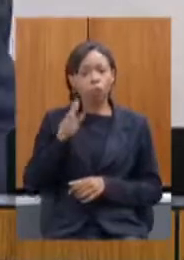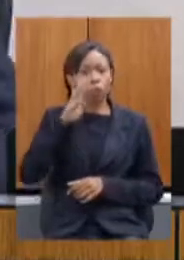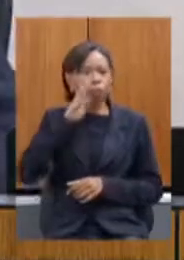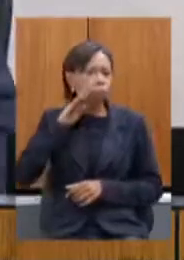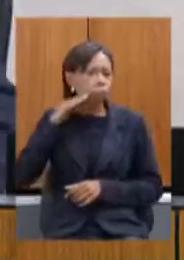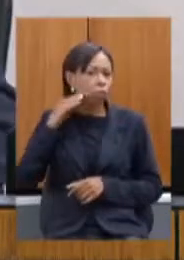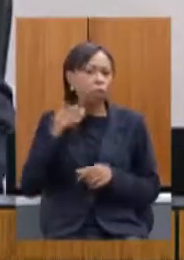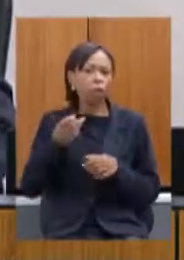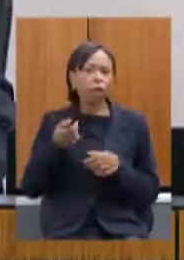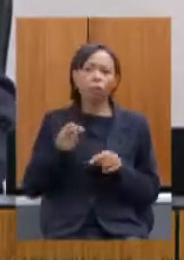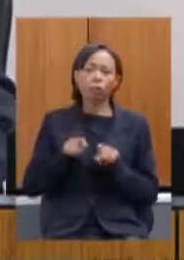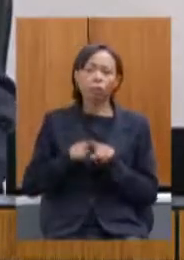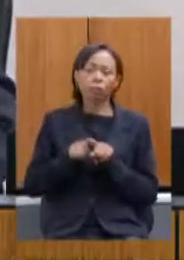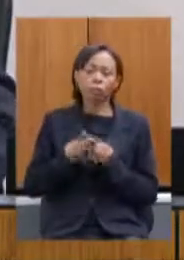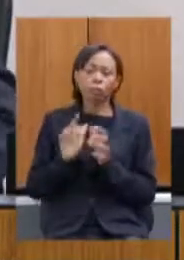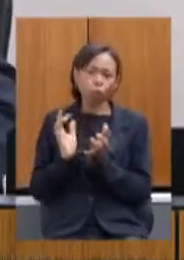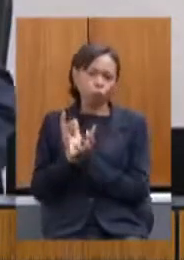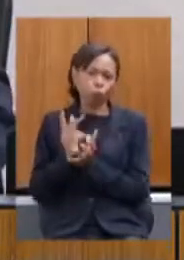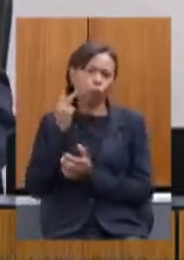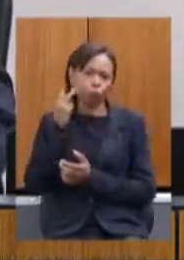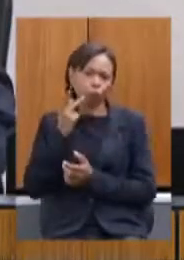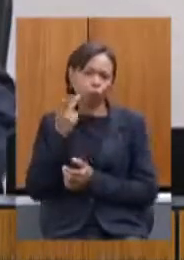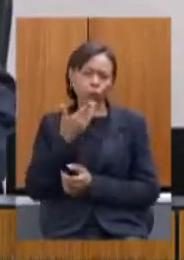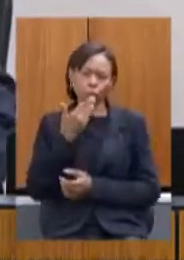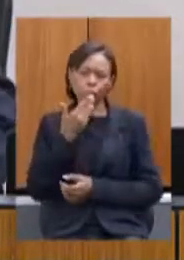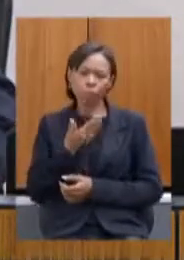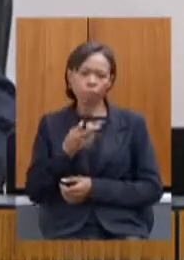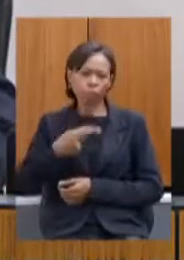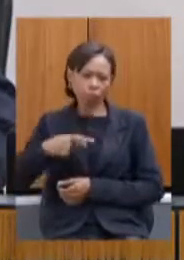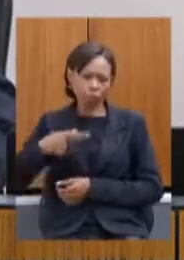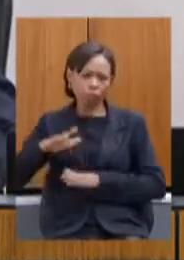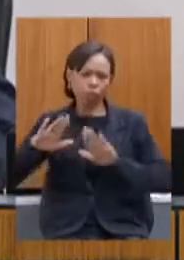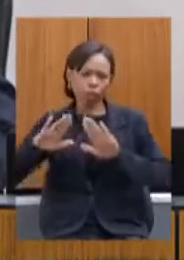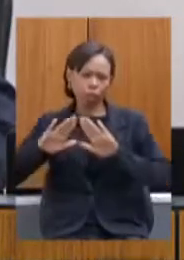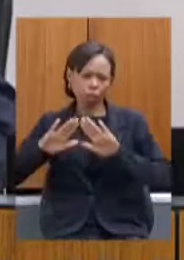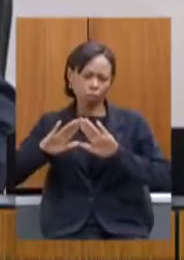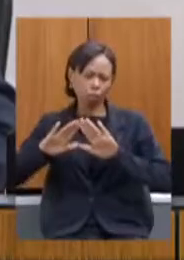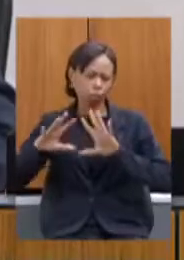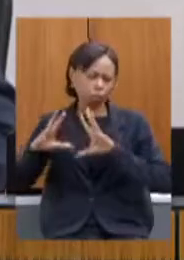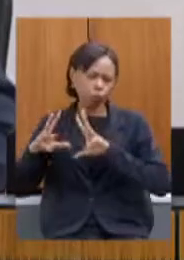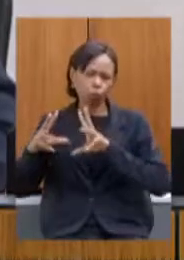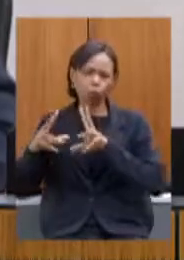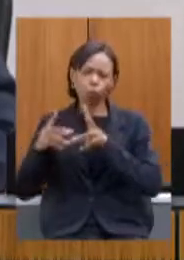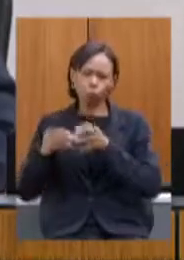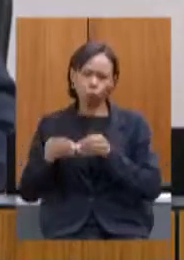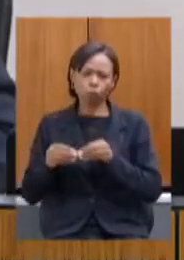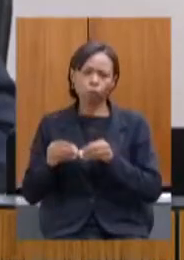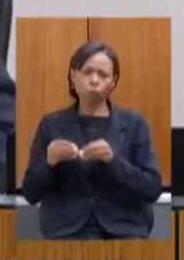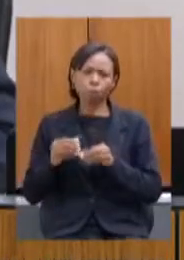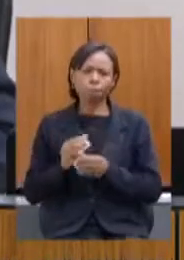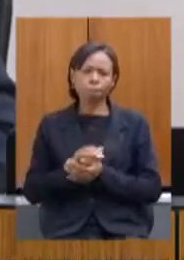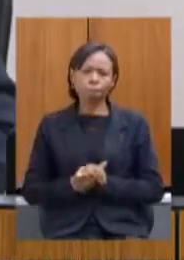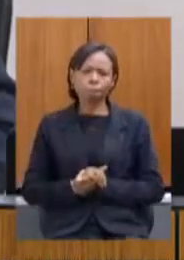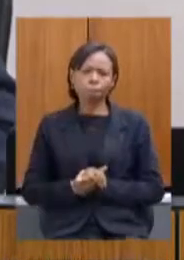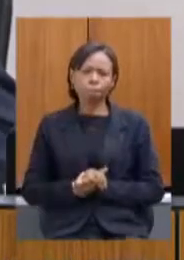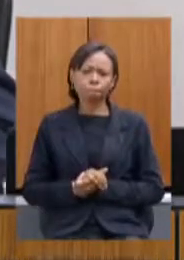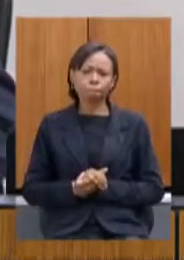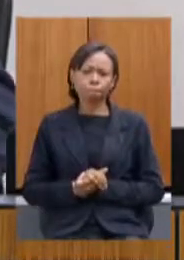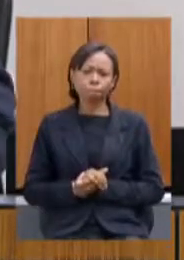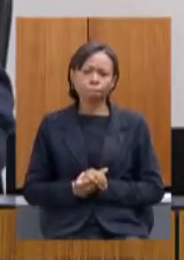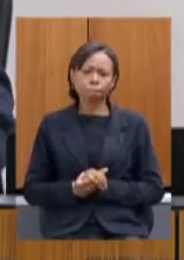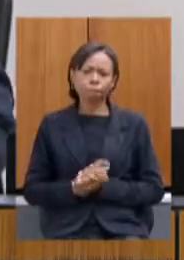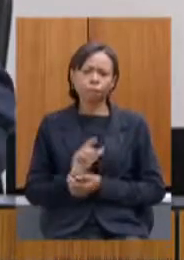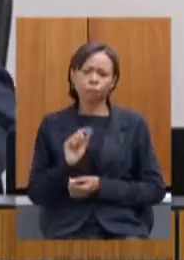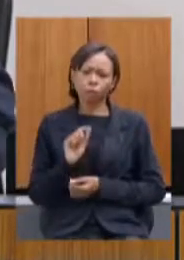nossa bancada com certeza absoluta dessa casa em nome de todos com certeza que a Assembleia